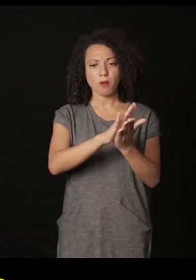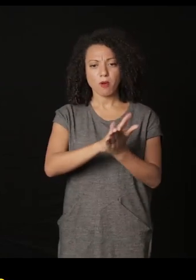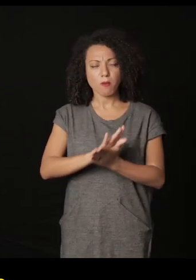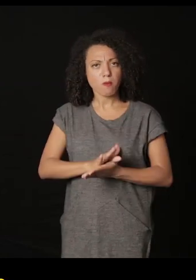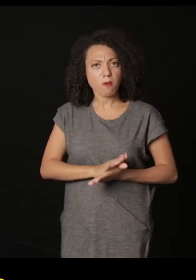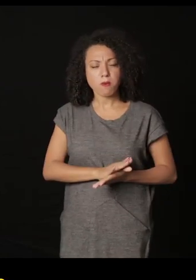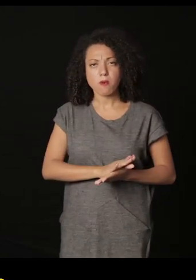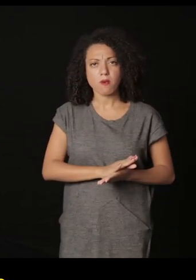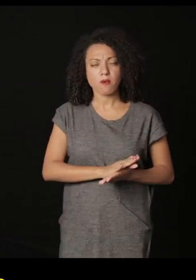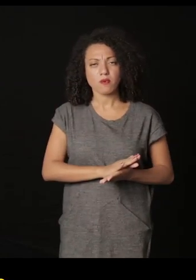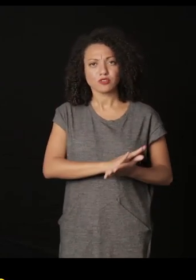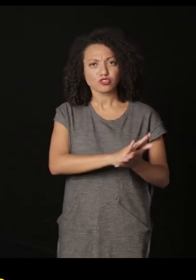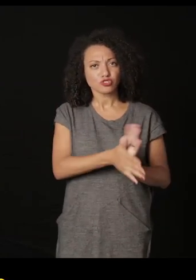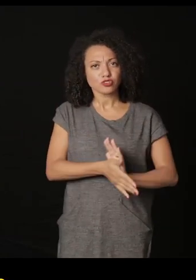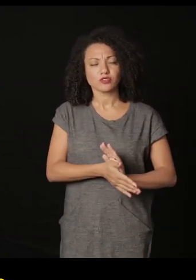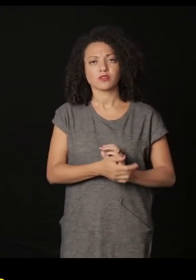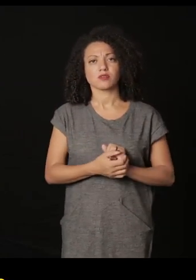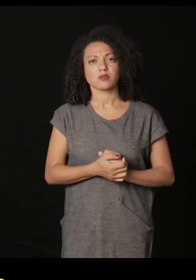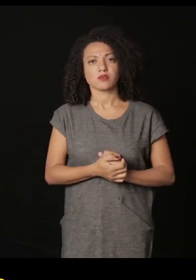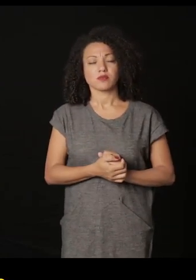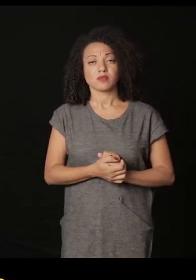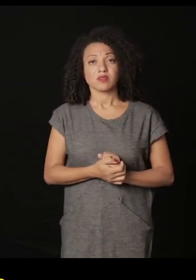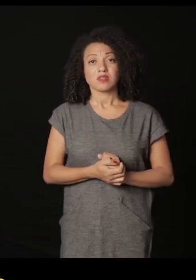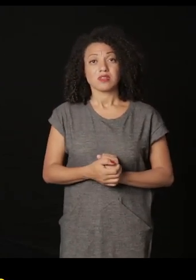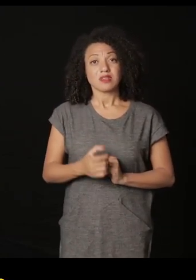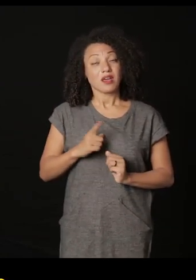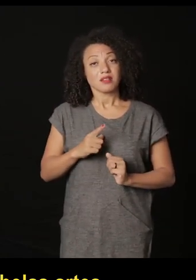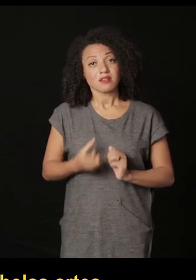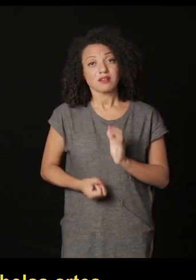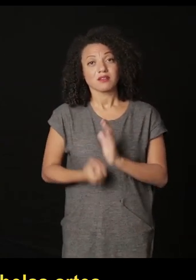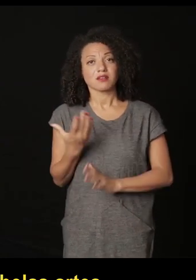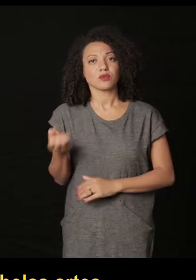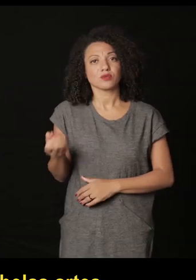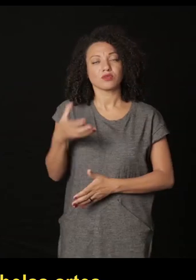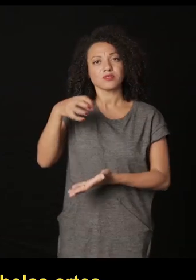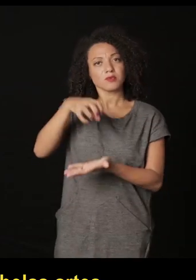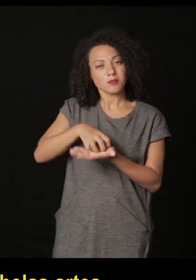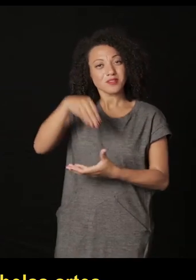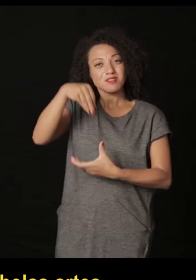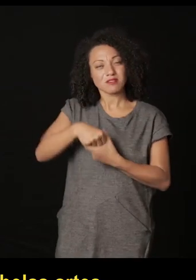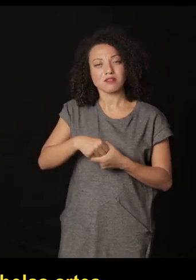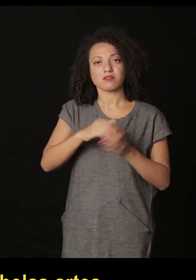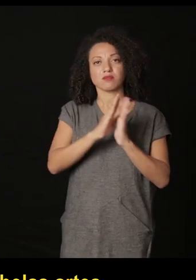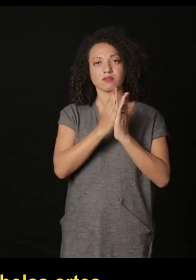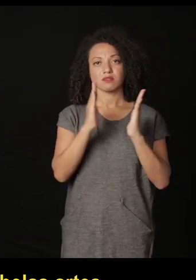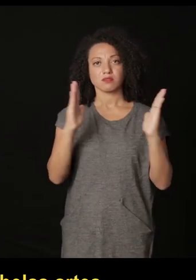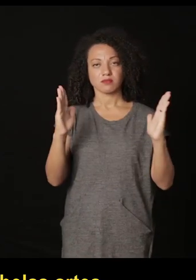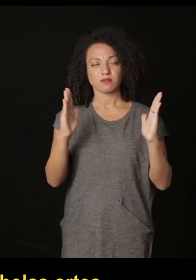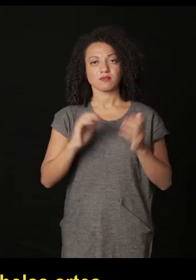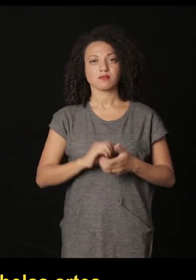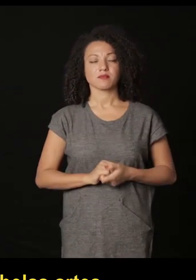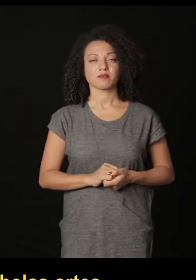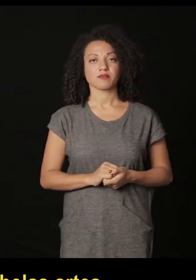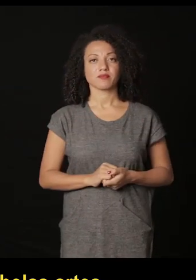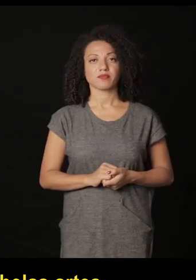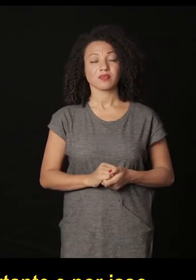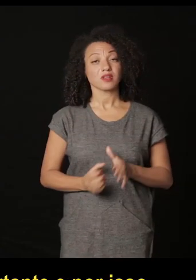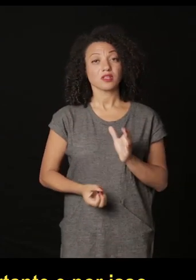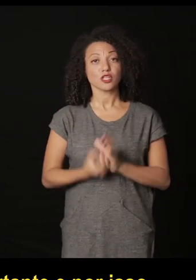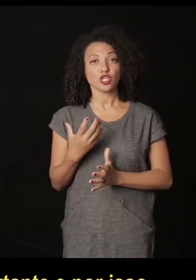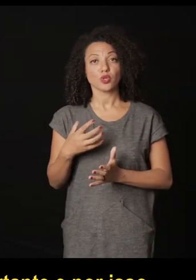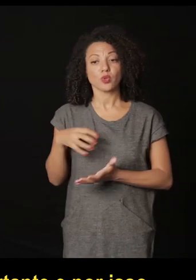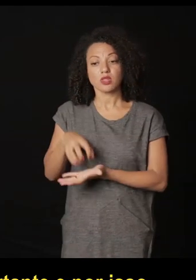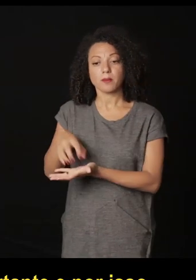fazendo um novo departamento nesta libreria está fazendo o departamento das Bellas Artes